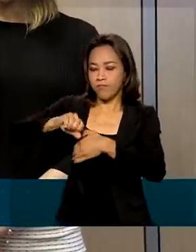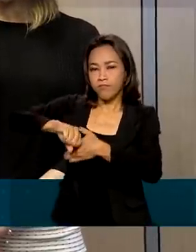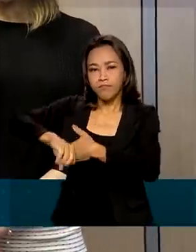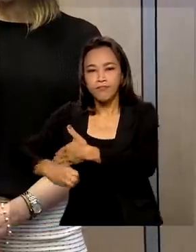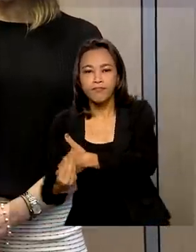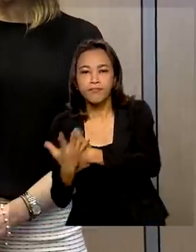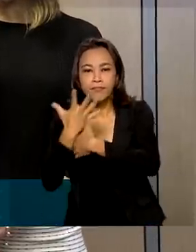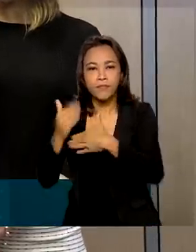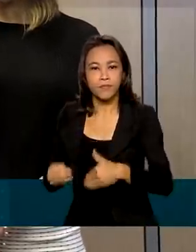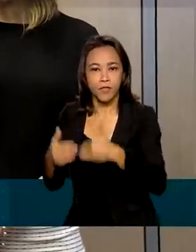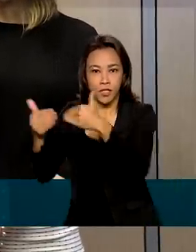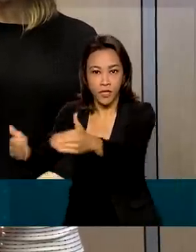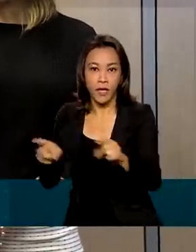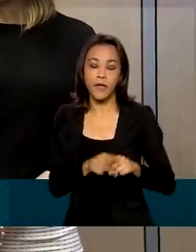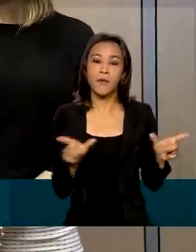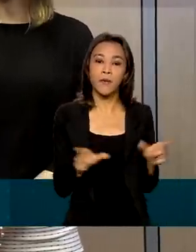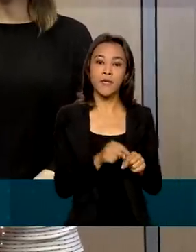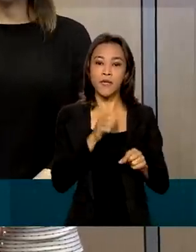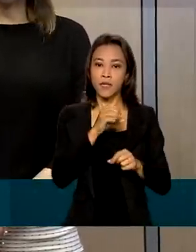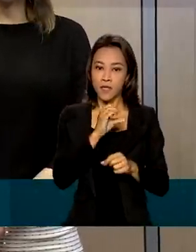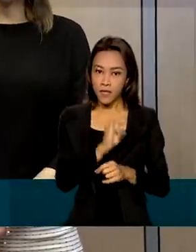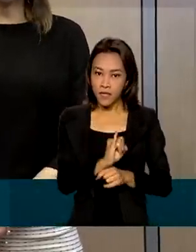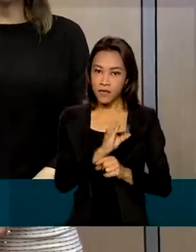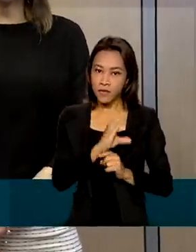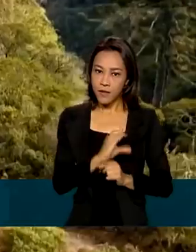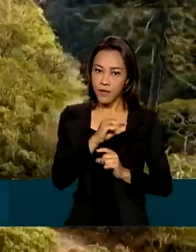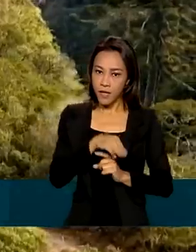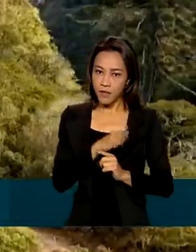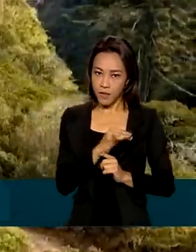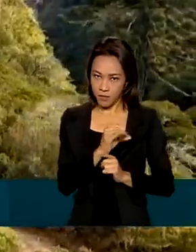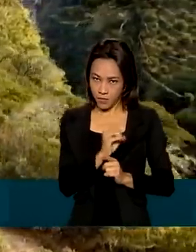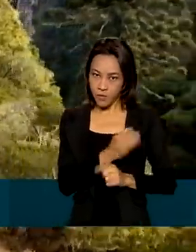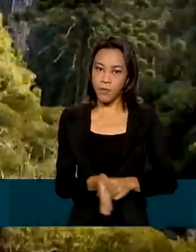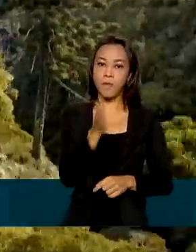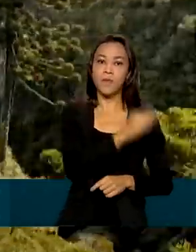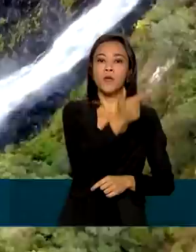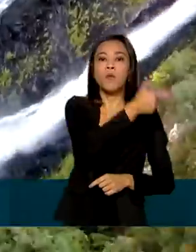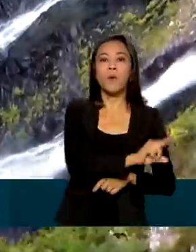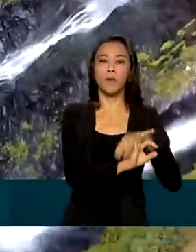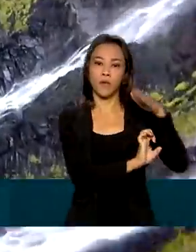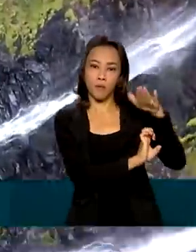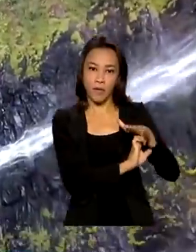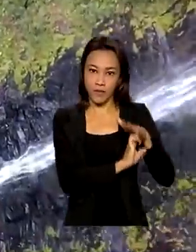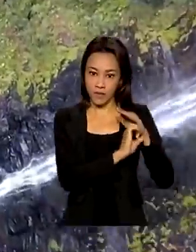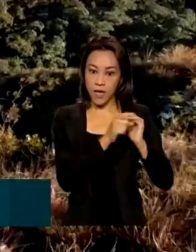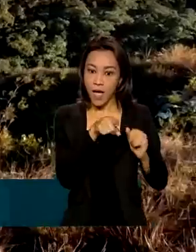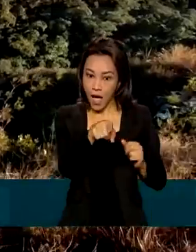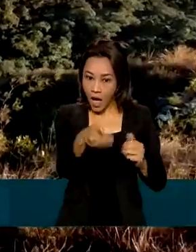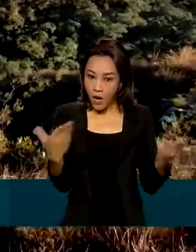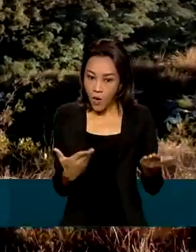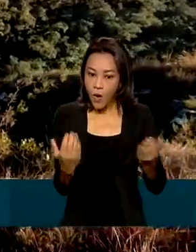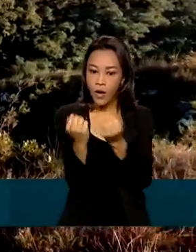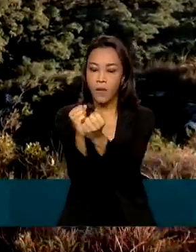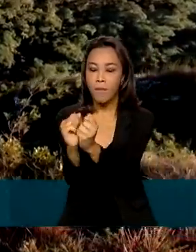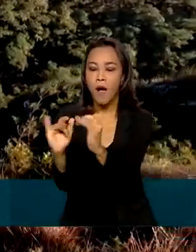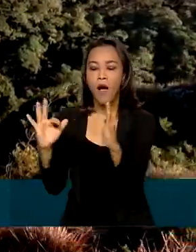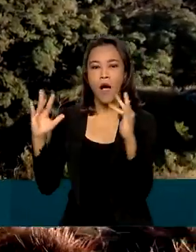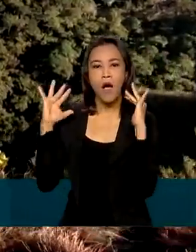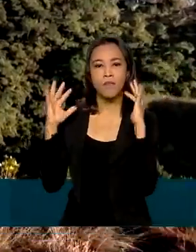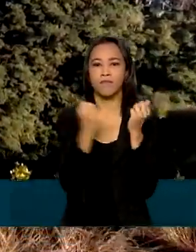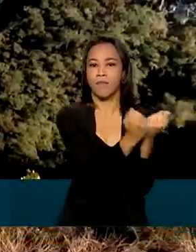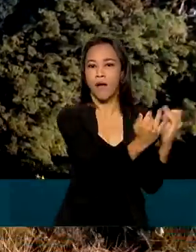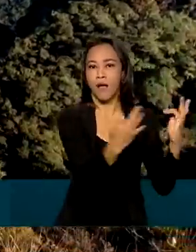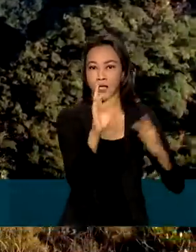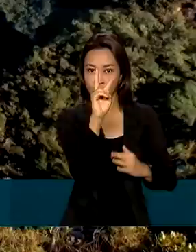Biodiversidade, o ICMBio, e a empresa Construcap. A partir de agora, os parques nacionais Aparados da Serra e Serra